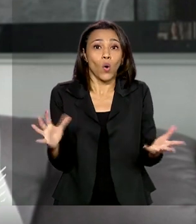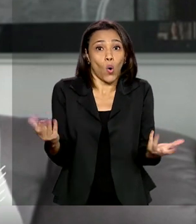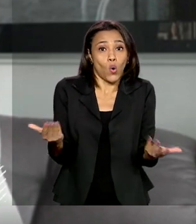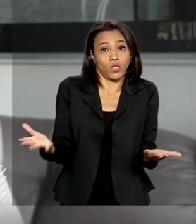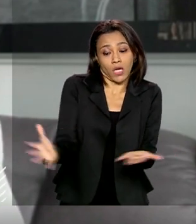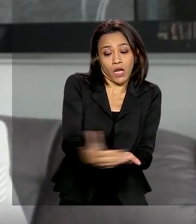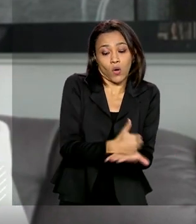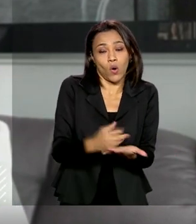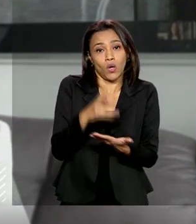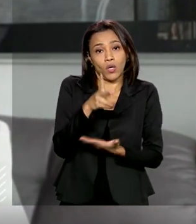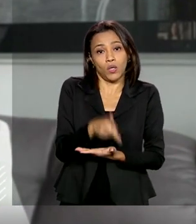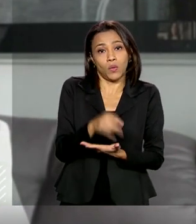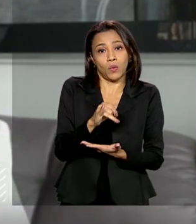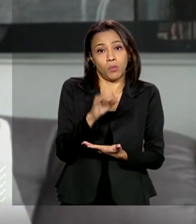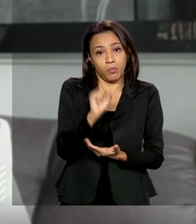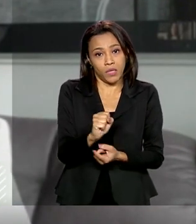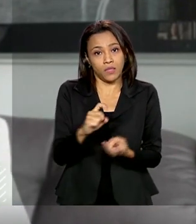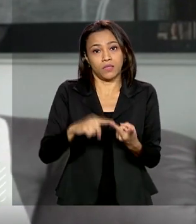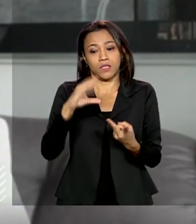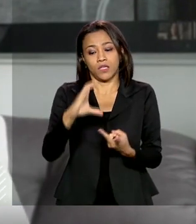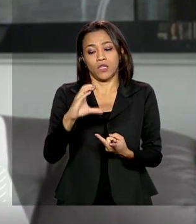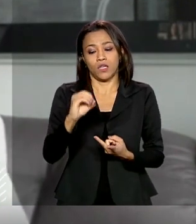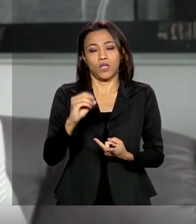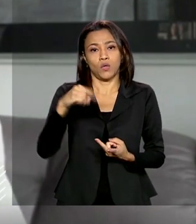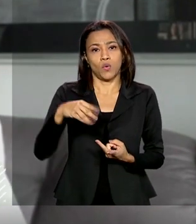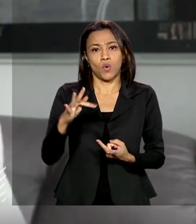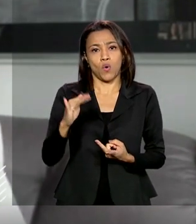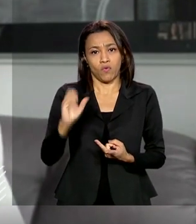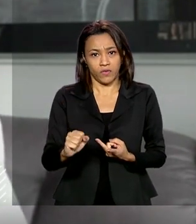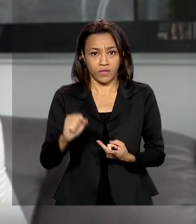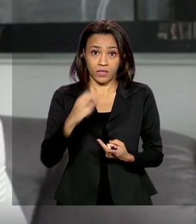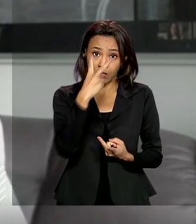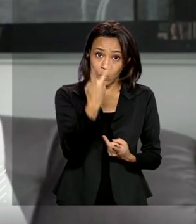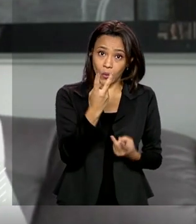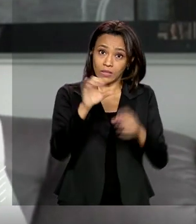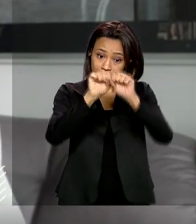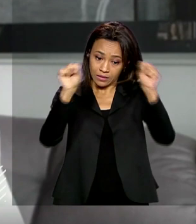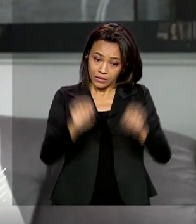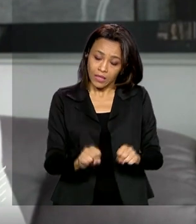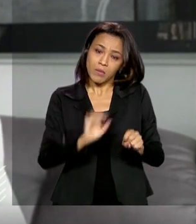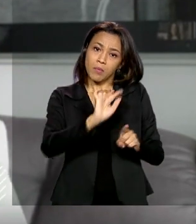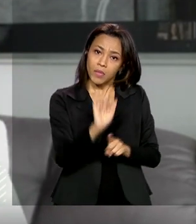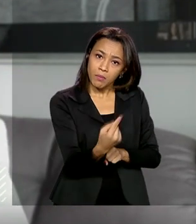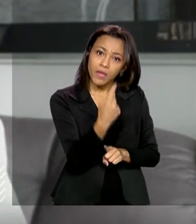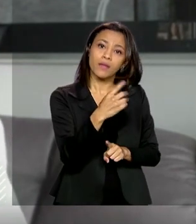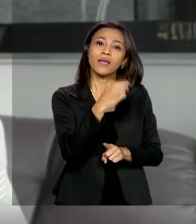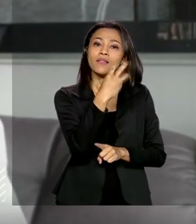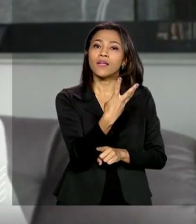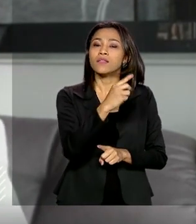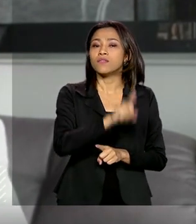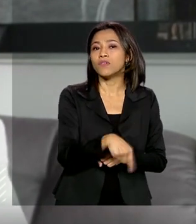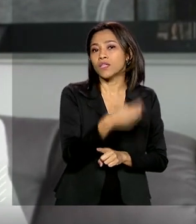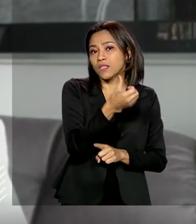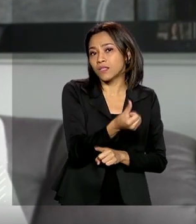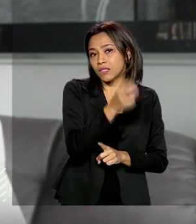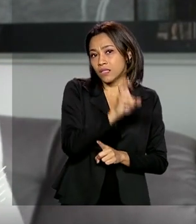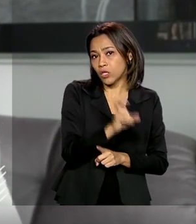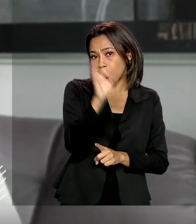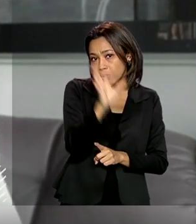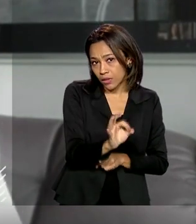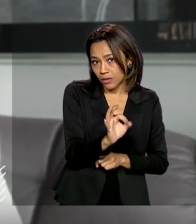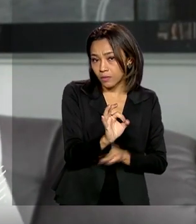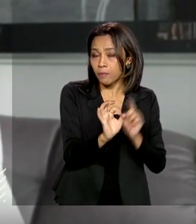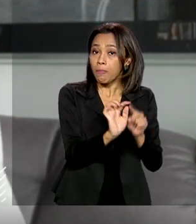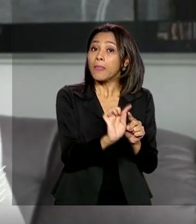FIS e COFINS em dois sistemas. Primeiro, em lucro presumido, que nesse caso é uma alíquota de 3,65%, e a